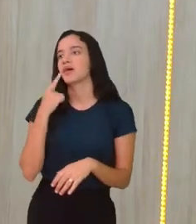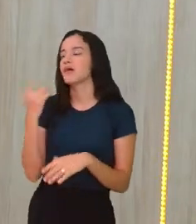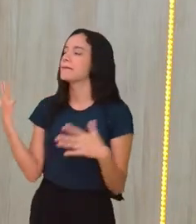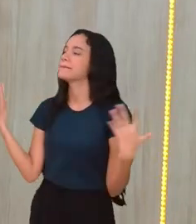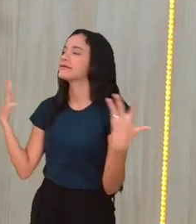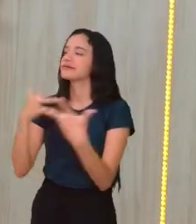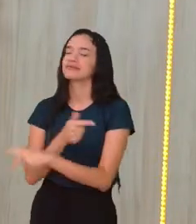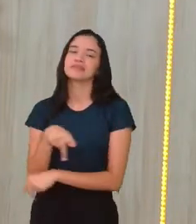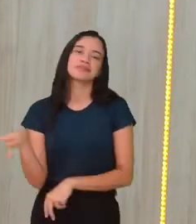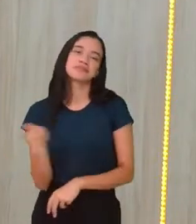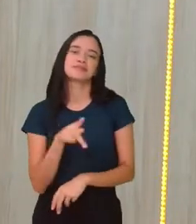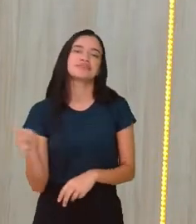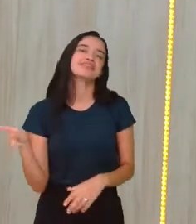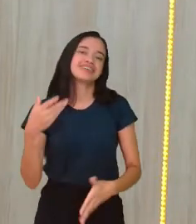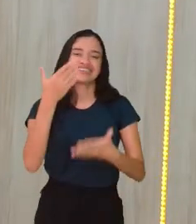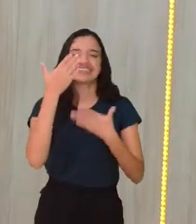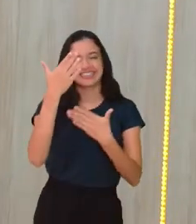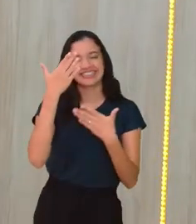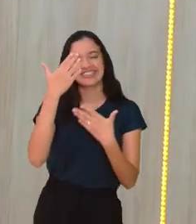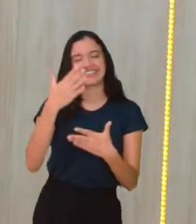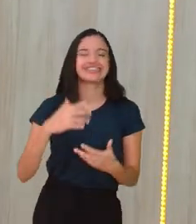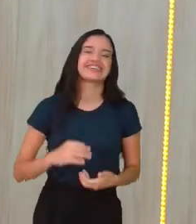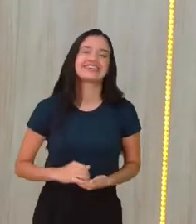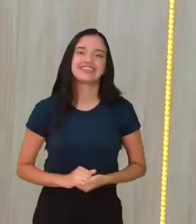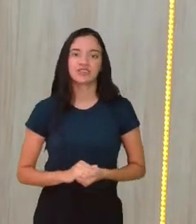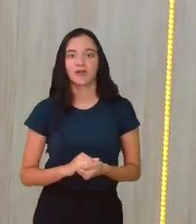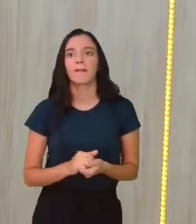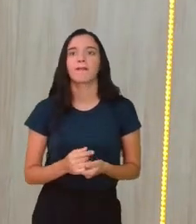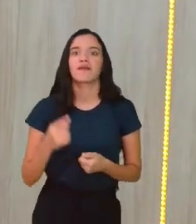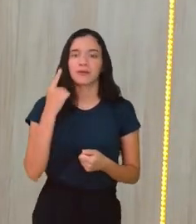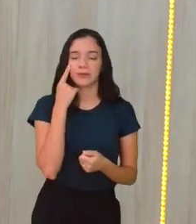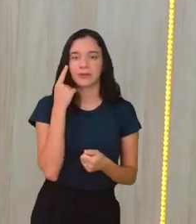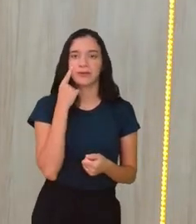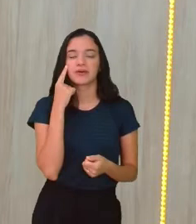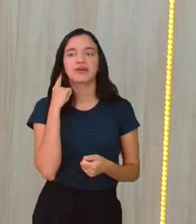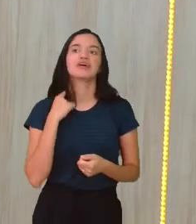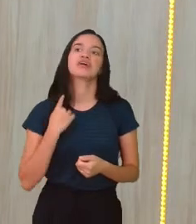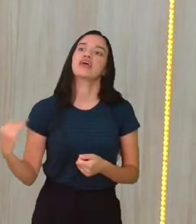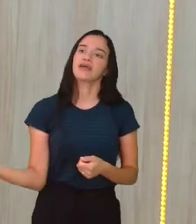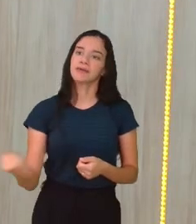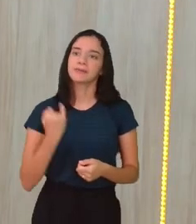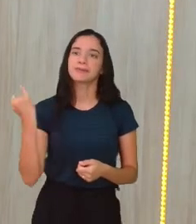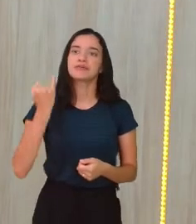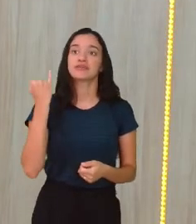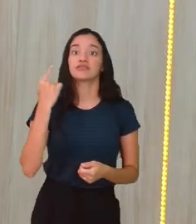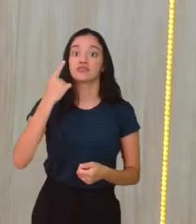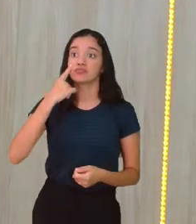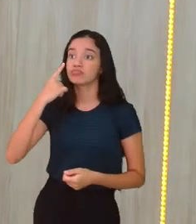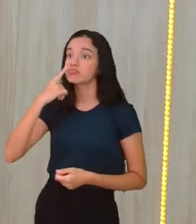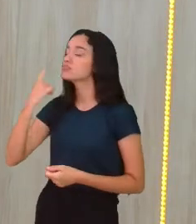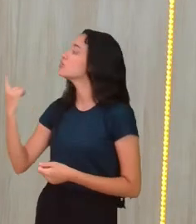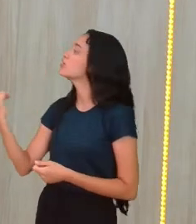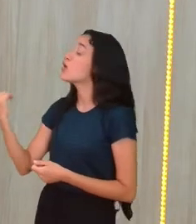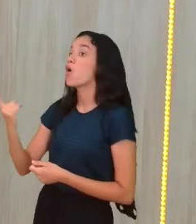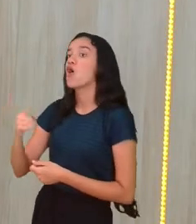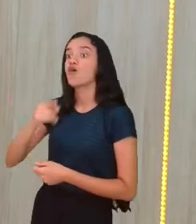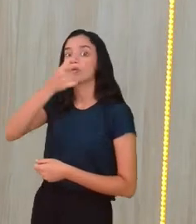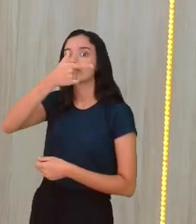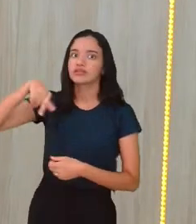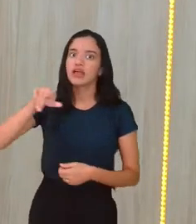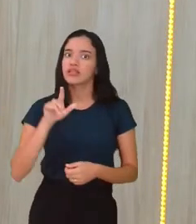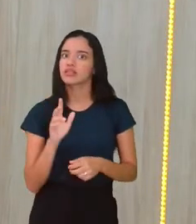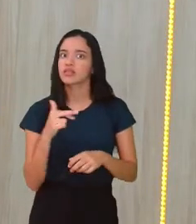Maravilhosa, professora Thelma, trazendo aí. Obrigada. Então, ó, muito importante. Isso aqui, vocês não podem